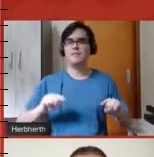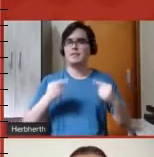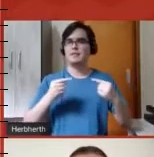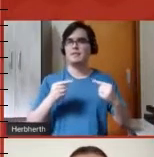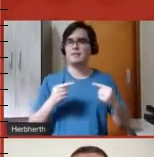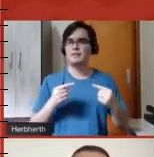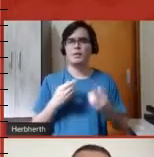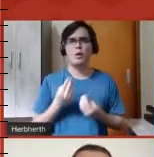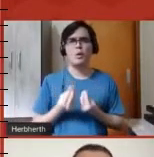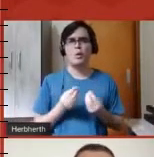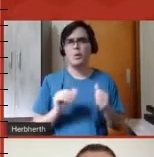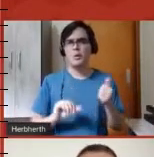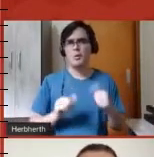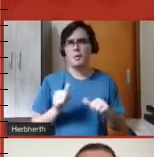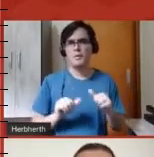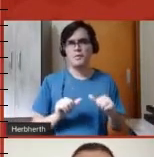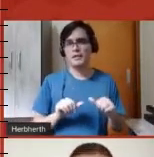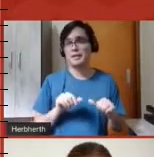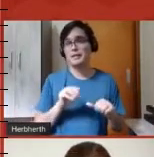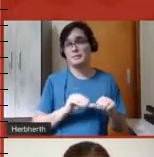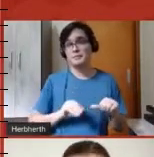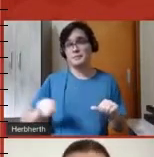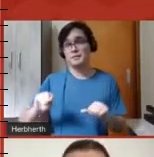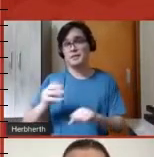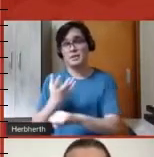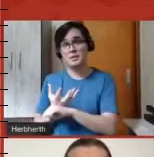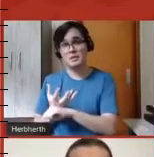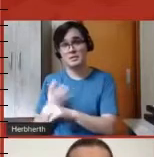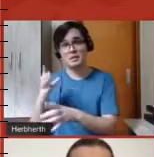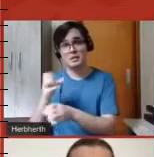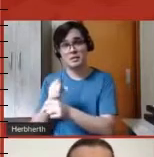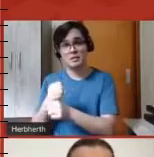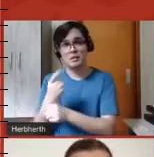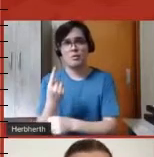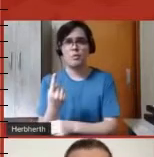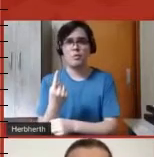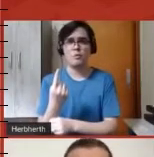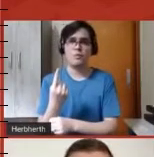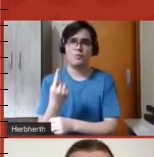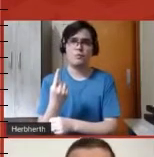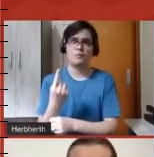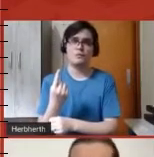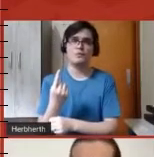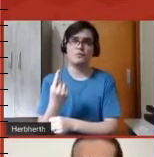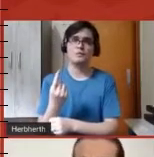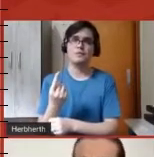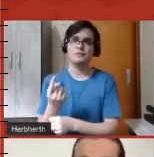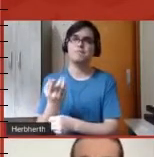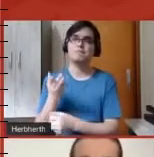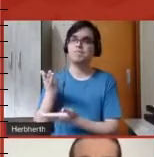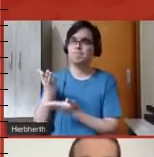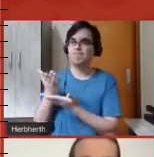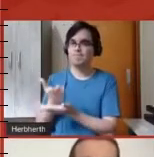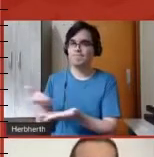um processo de avaliação numa disciplina de cálculo 1, nesses moldes.